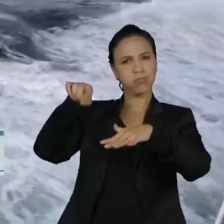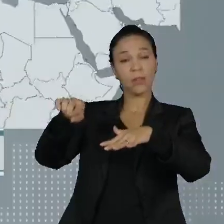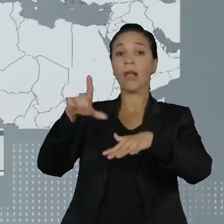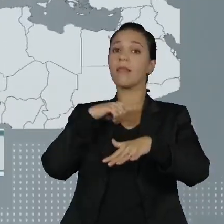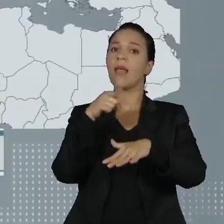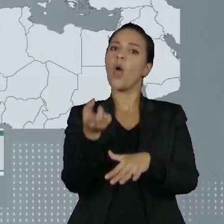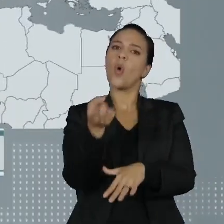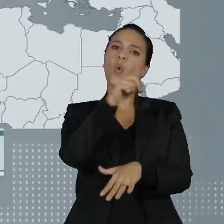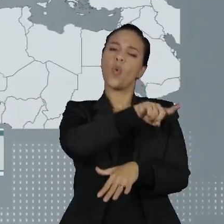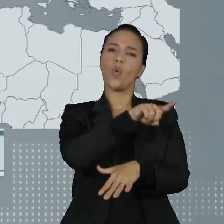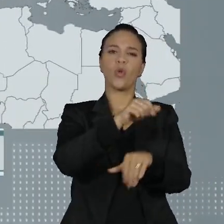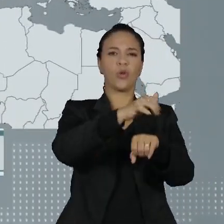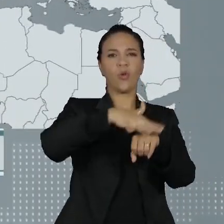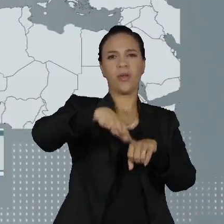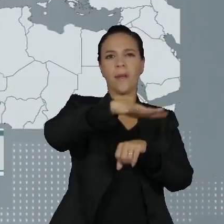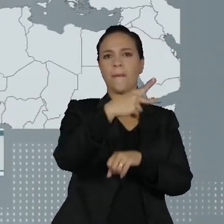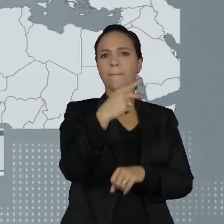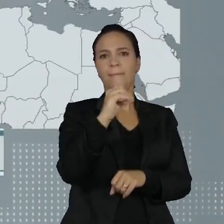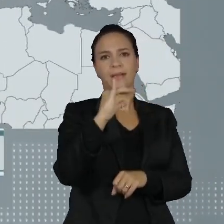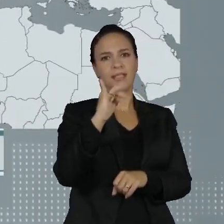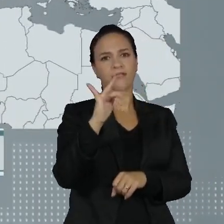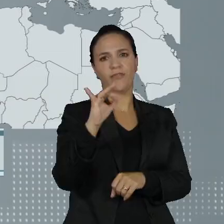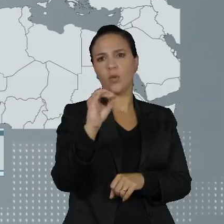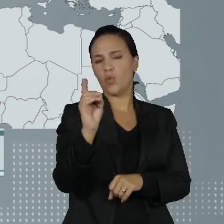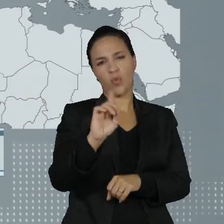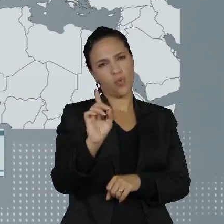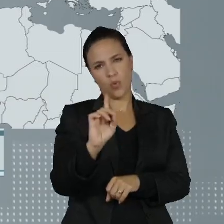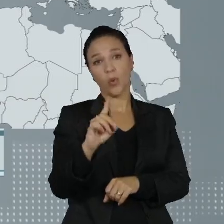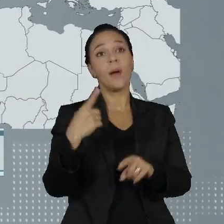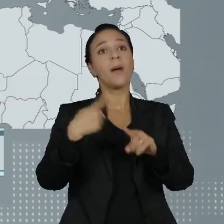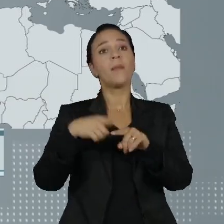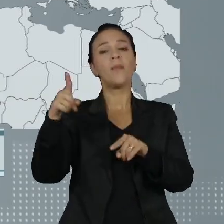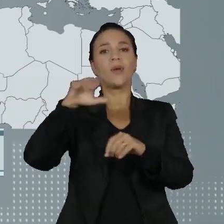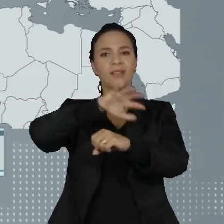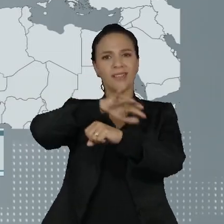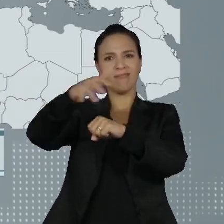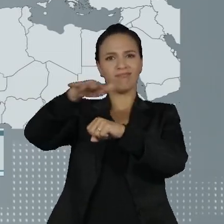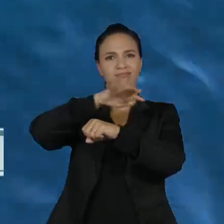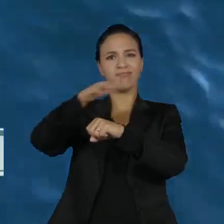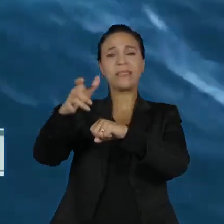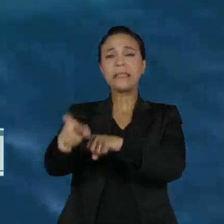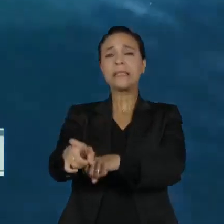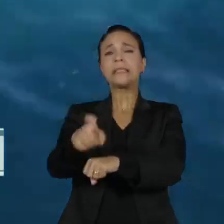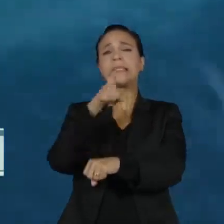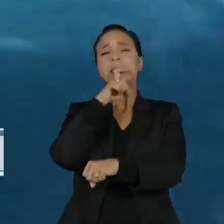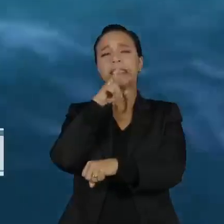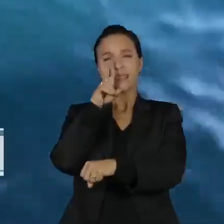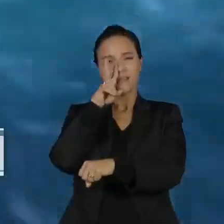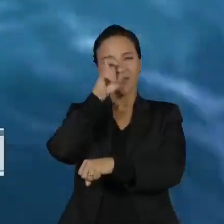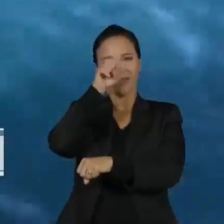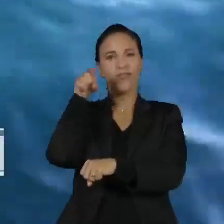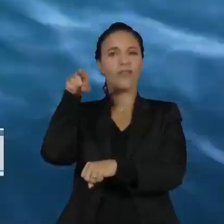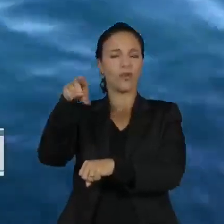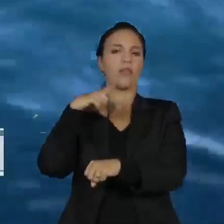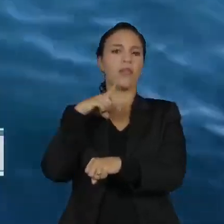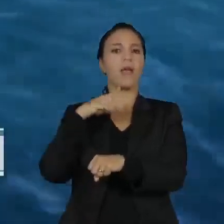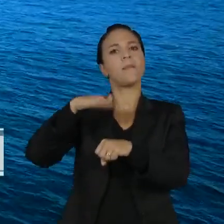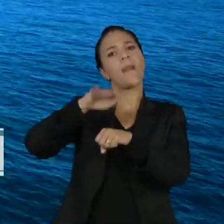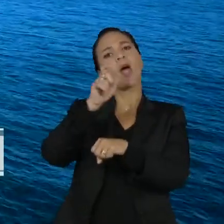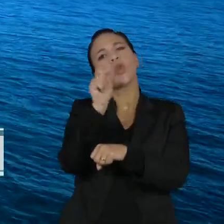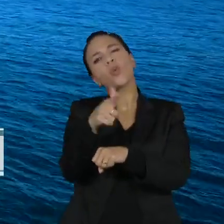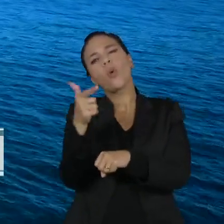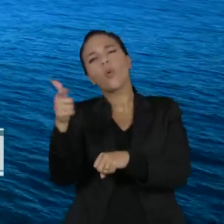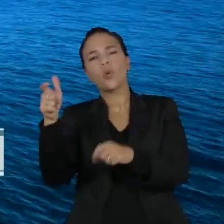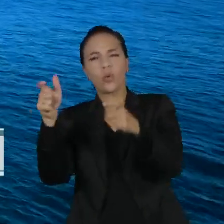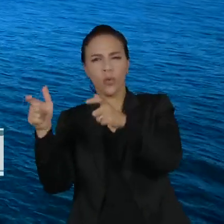Oceano Pacífico. Isso explica o fato do Alasca, no Pacífico, ser mais frio que a Escandinávia, que está na costa do Atlântico, apesar